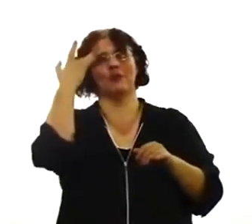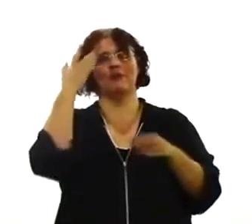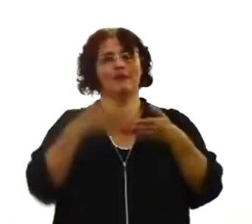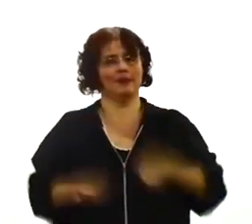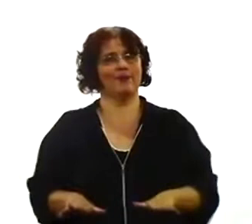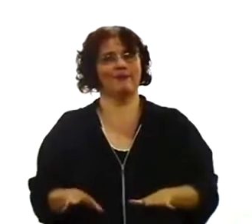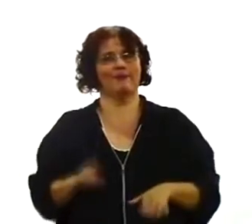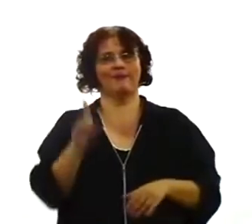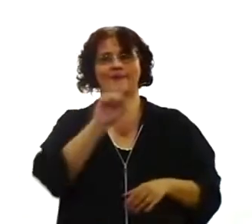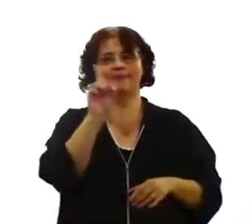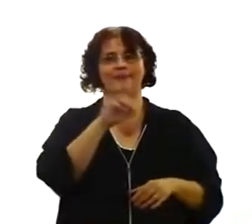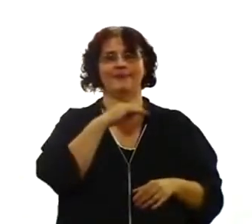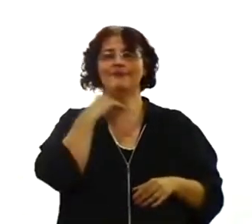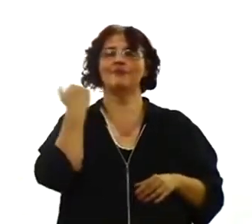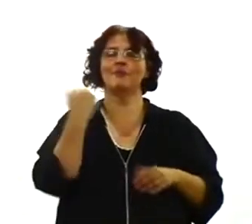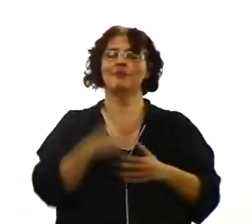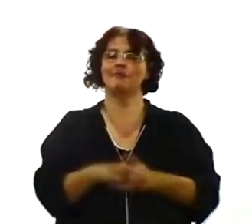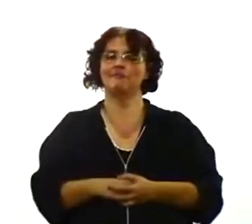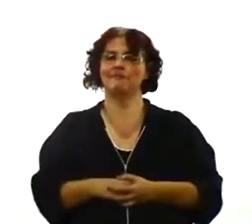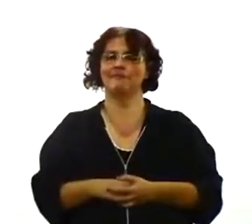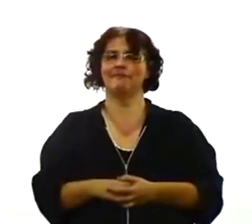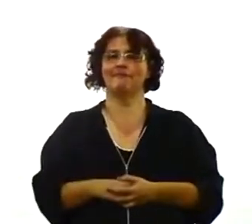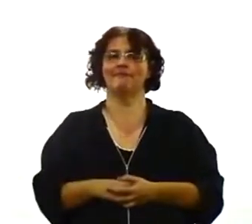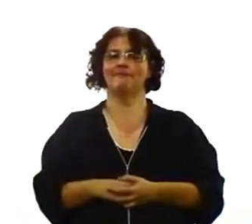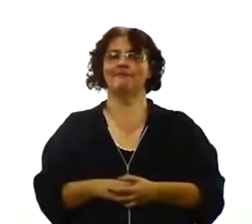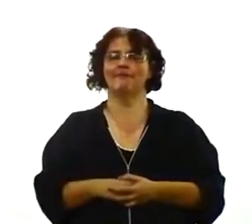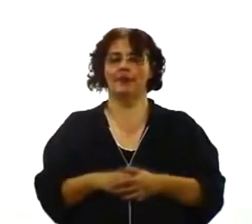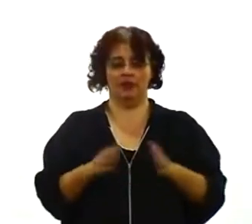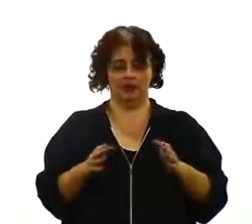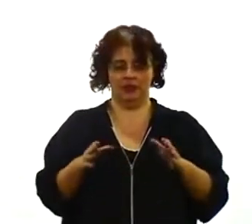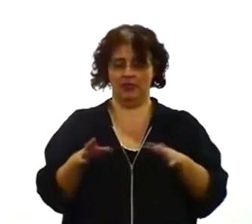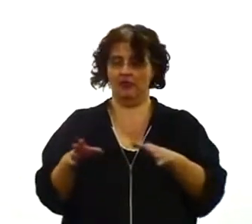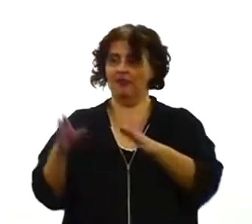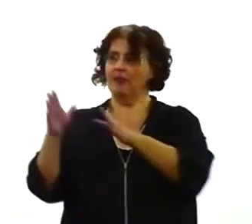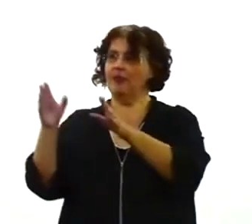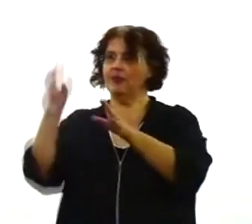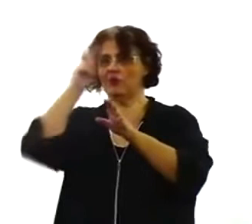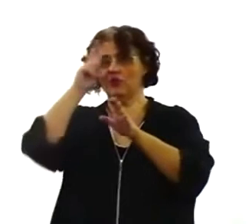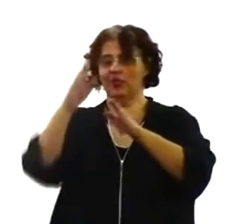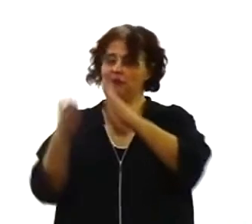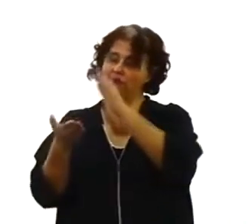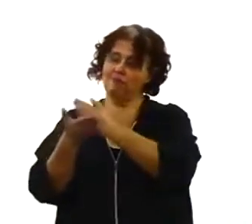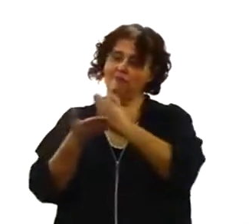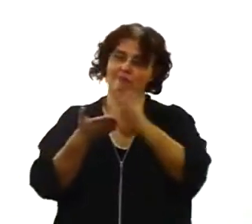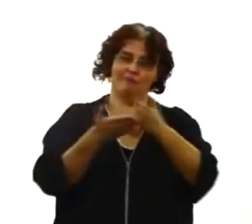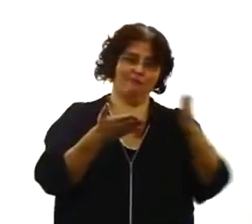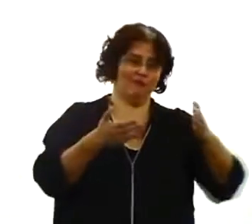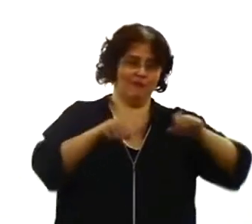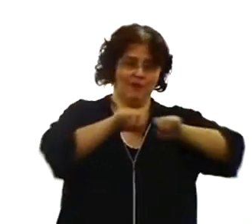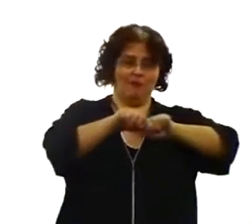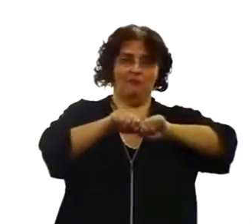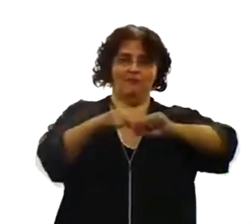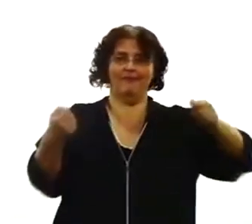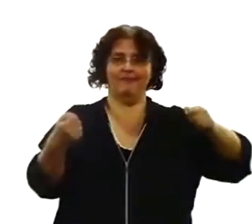Sabe o que essa ruptura representa? Nessa cadeia. O quebrar da cadeia. A corrente